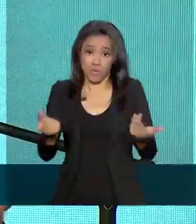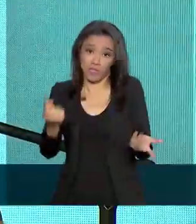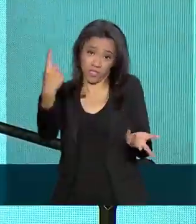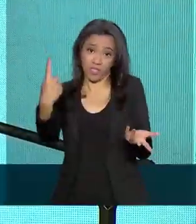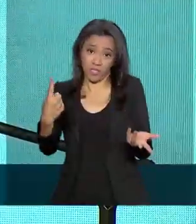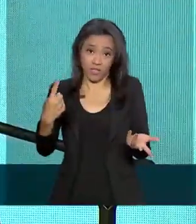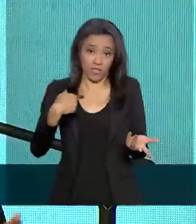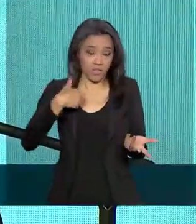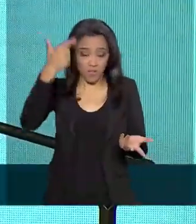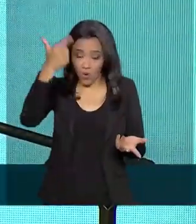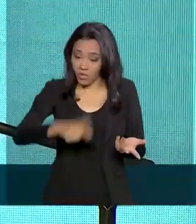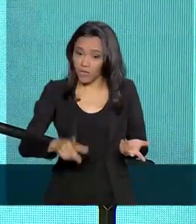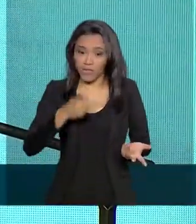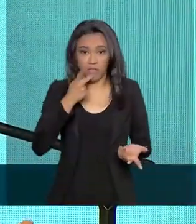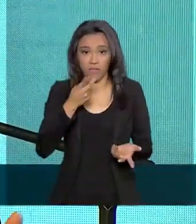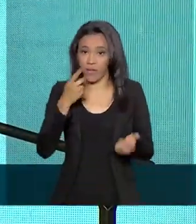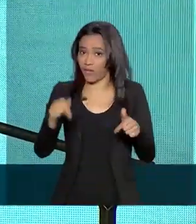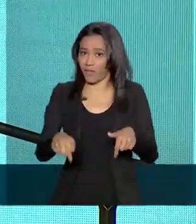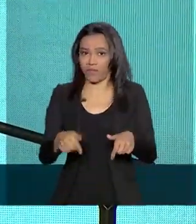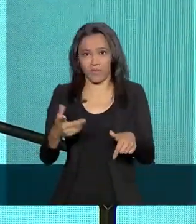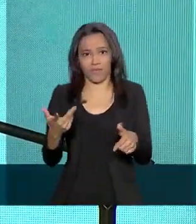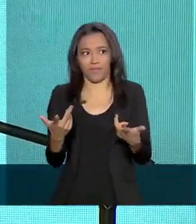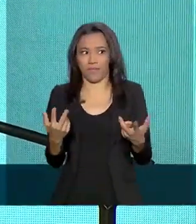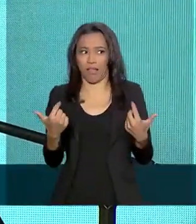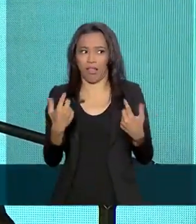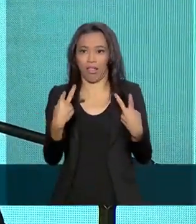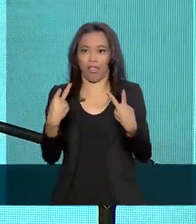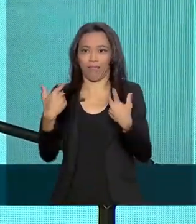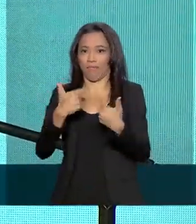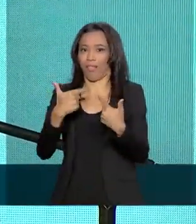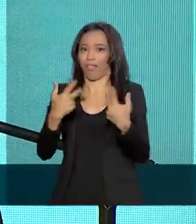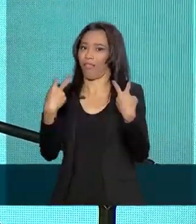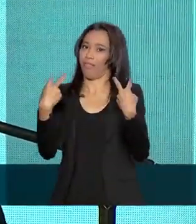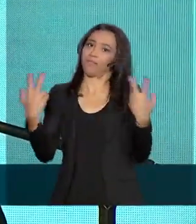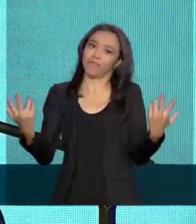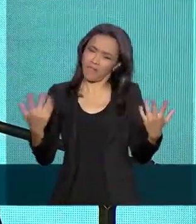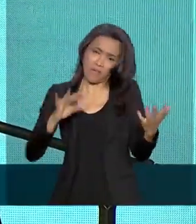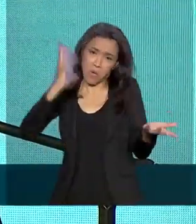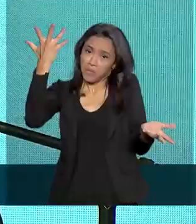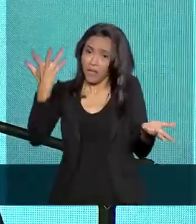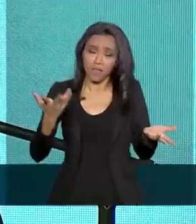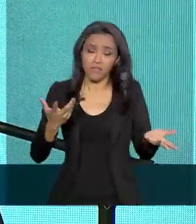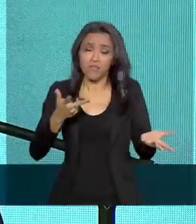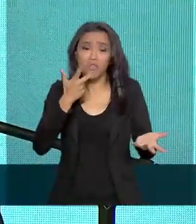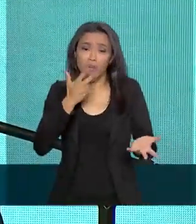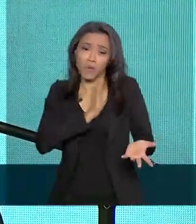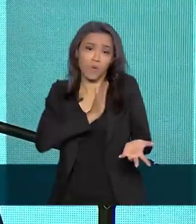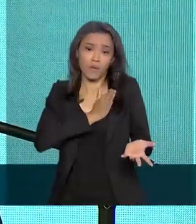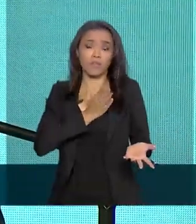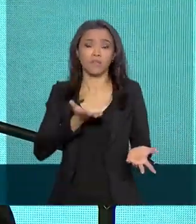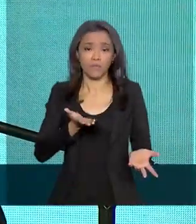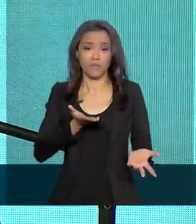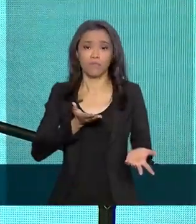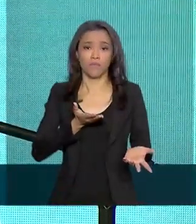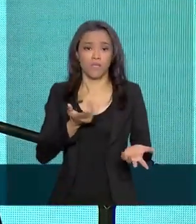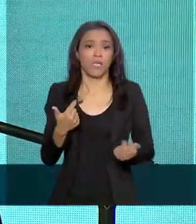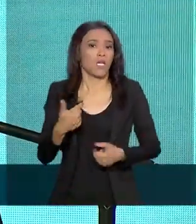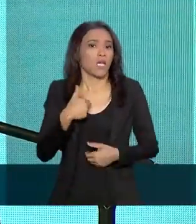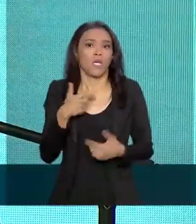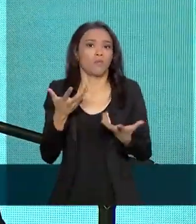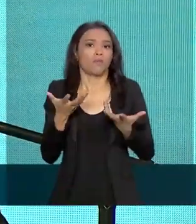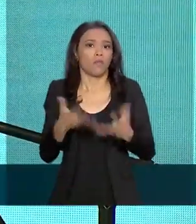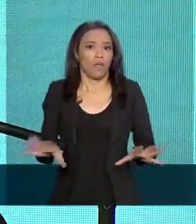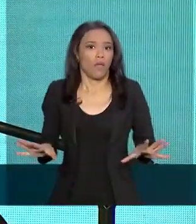Não vou nem repetir aqui, que pega mal. Acontece. Acontece. Agora falo do coração. Não quero